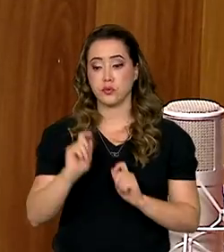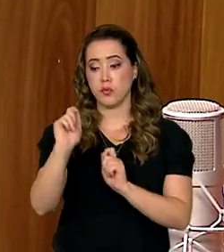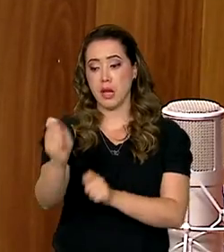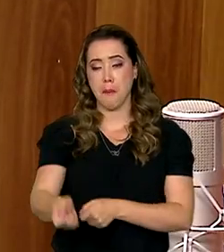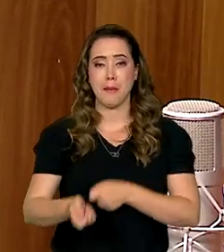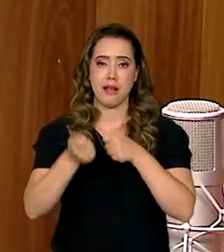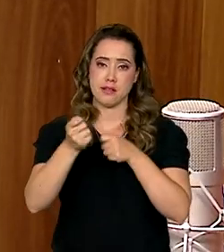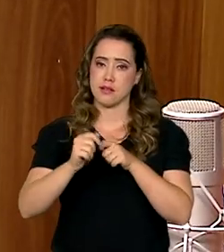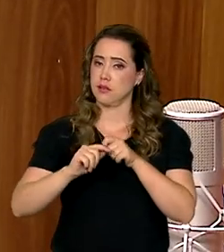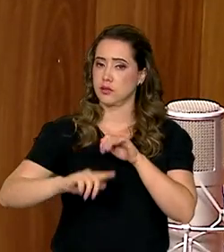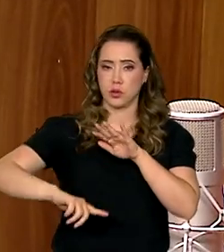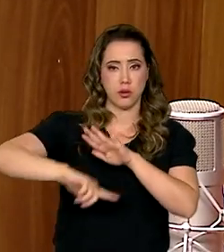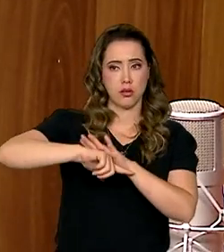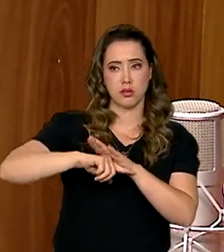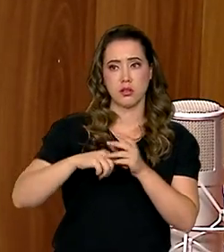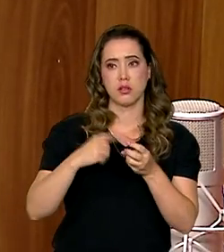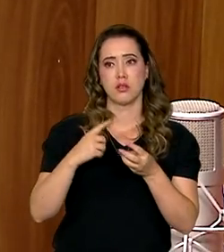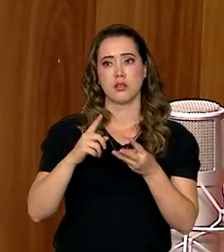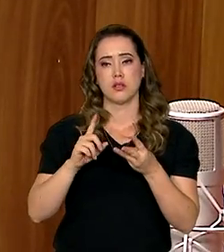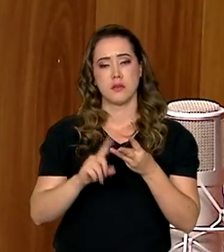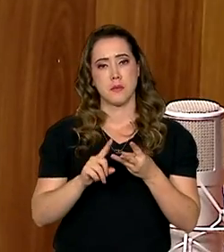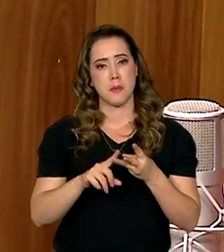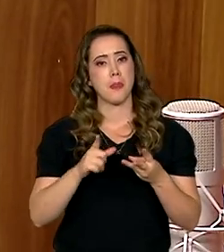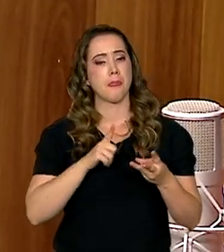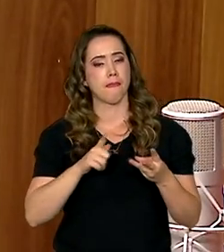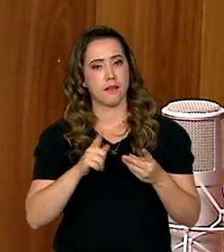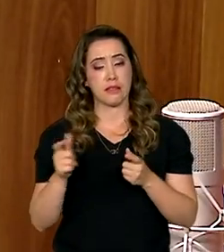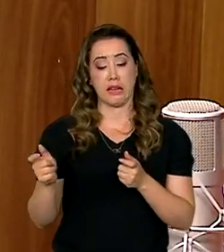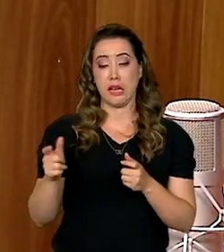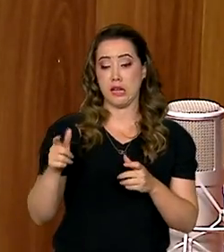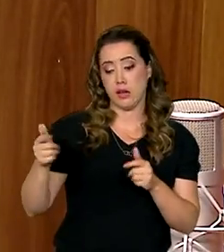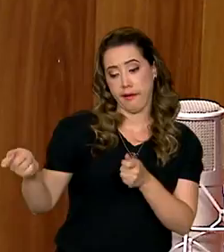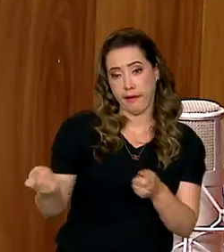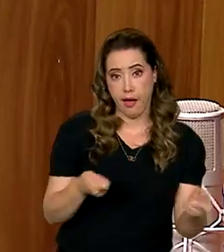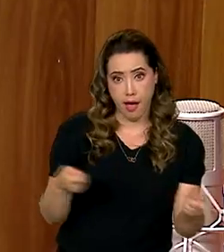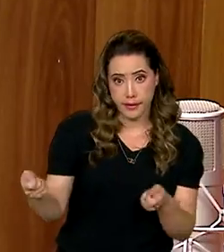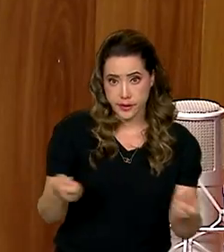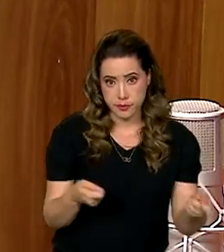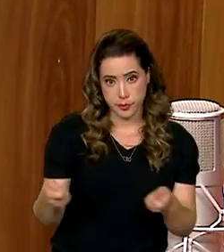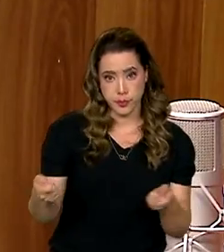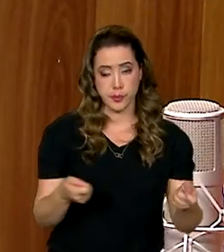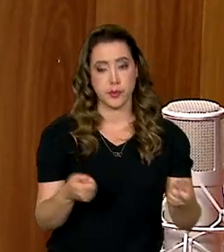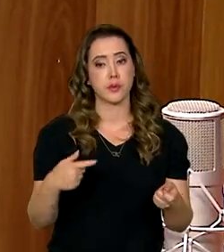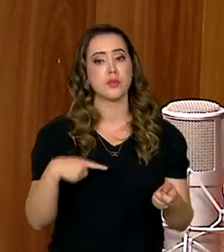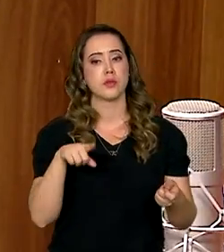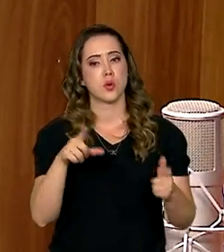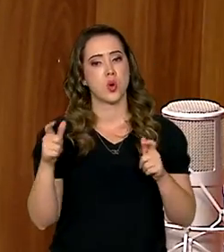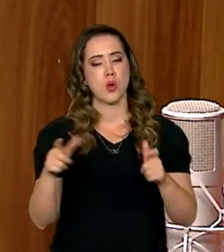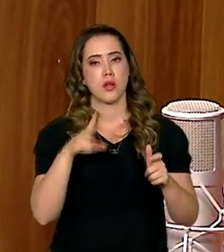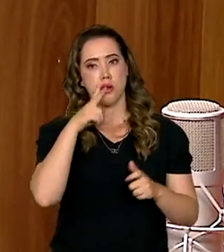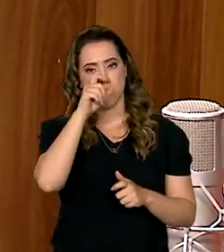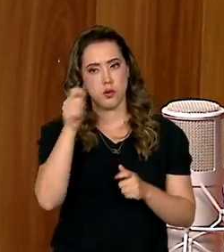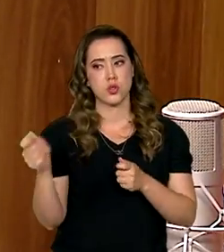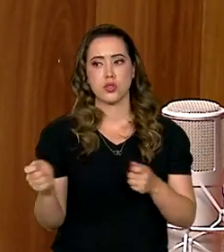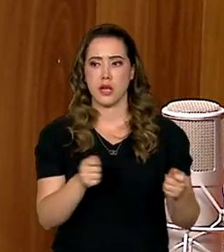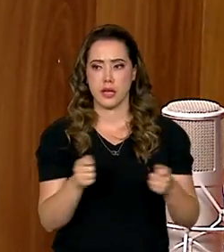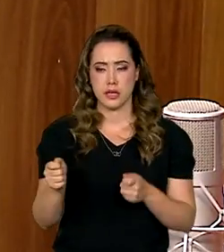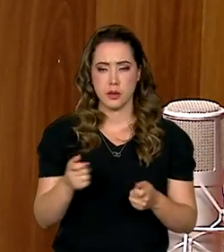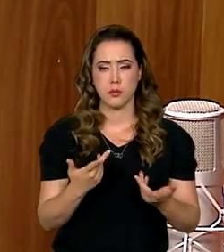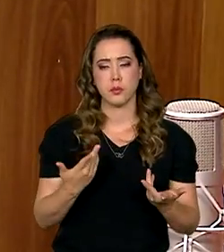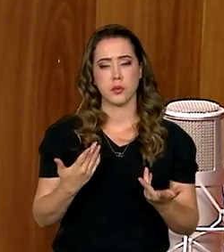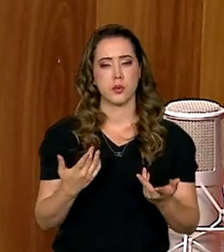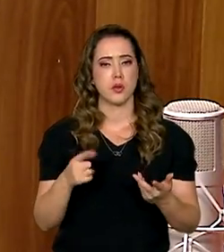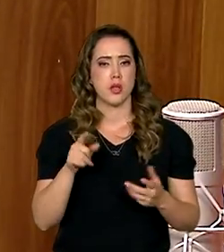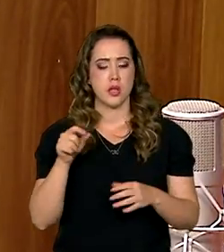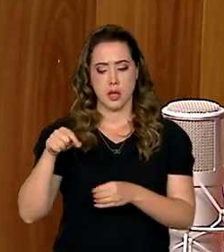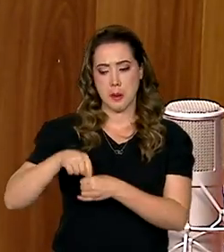ilegal, tem garimpo, né? Também é uma região de forte garimpo ilegal. E